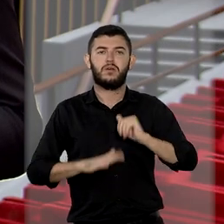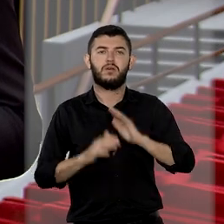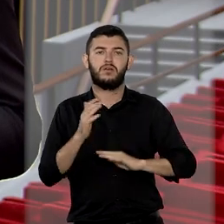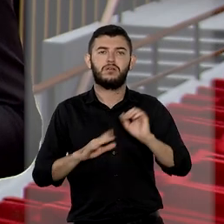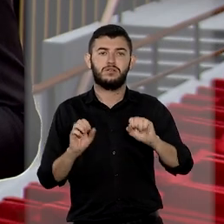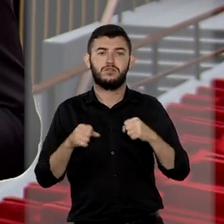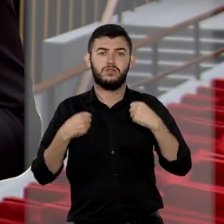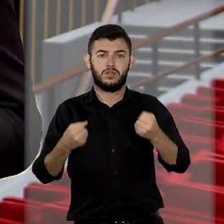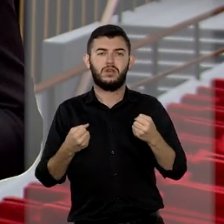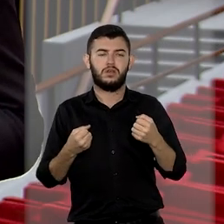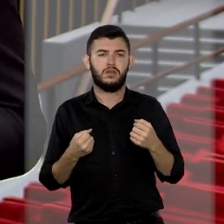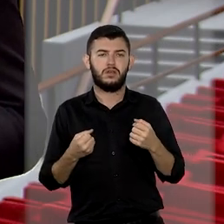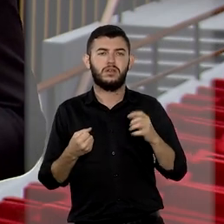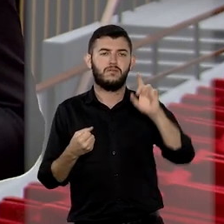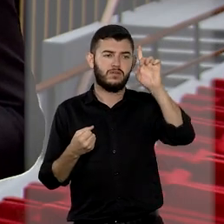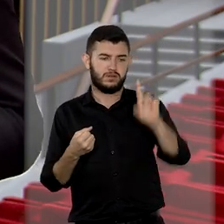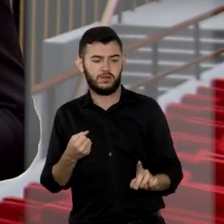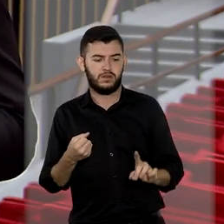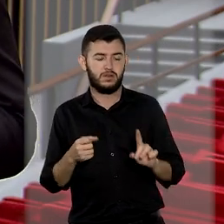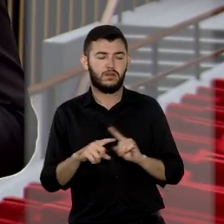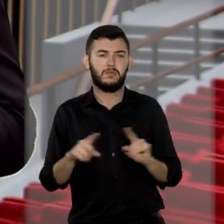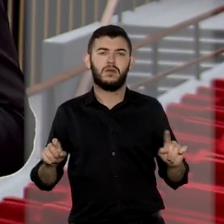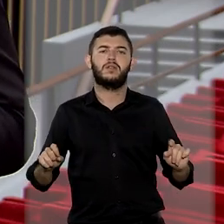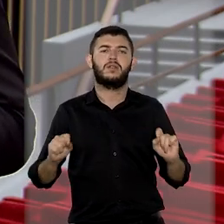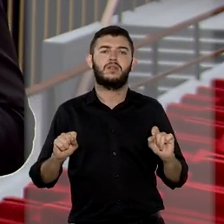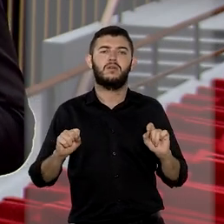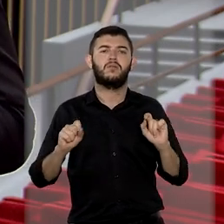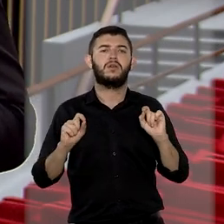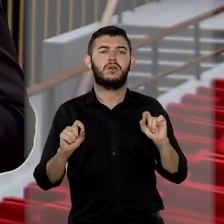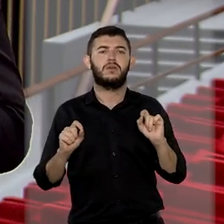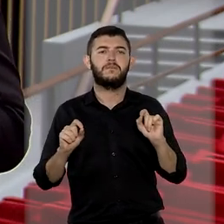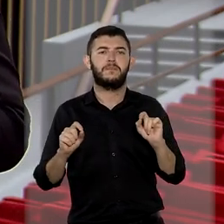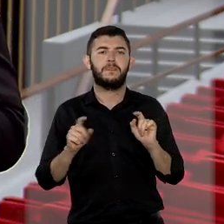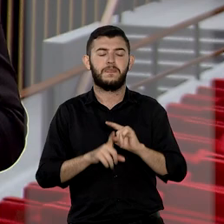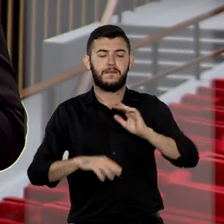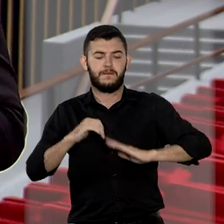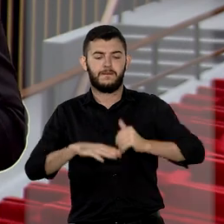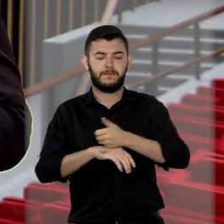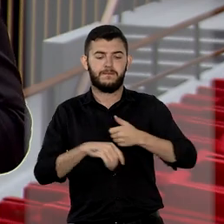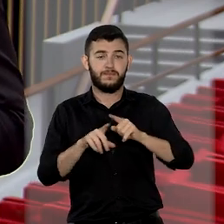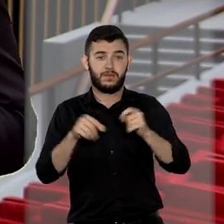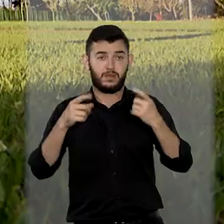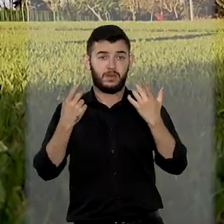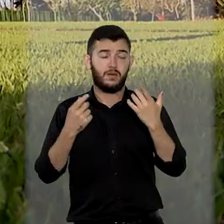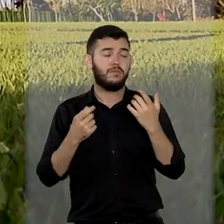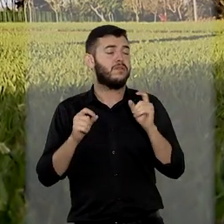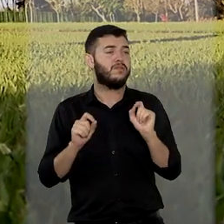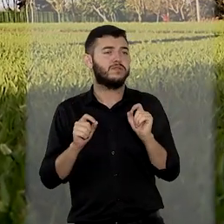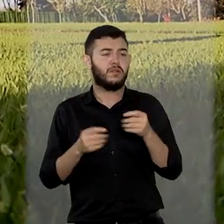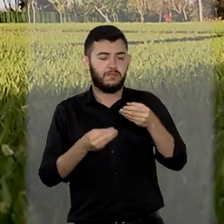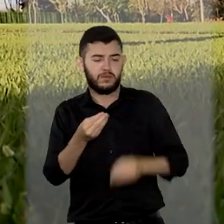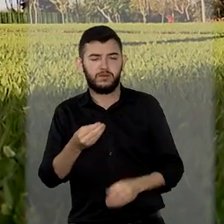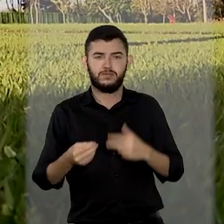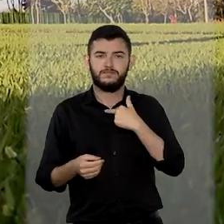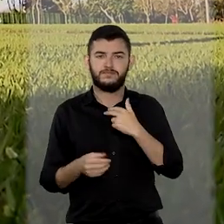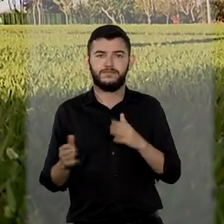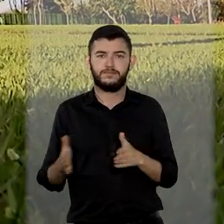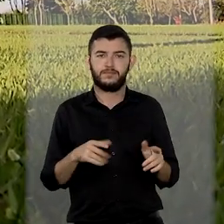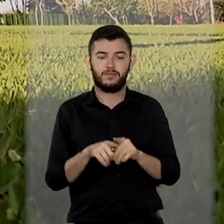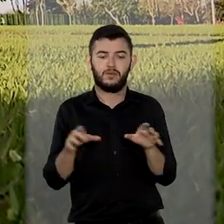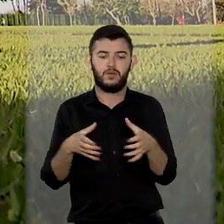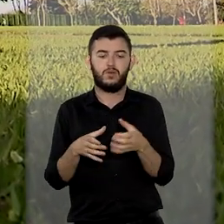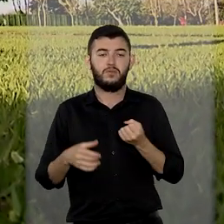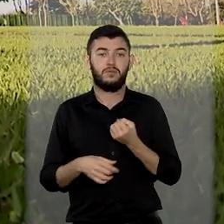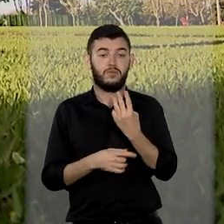exercício do direito de defesa e estaria abarcada pela inviolabilidade profissional. No STJ, a terceira